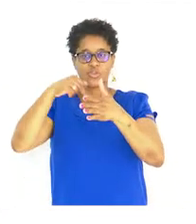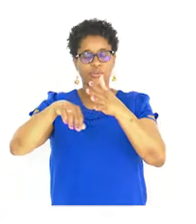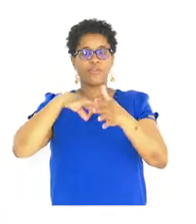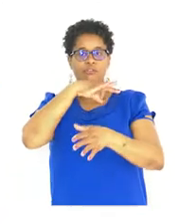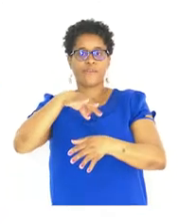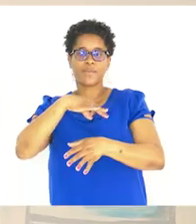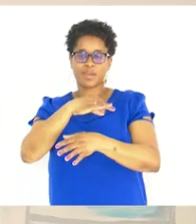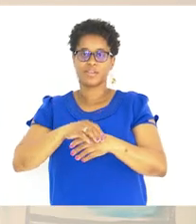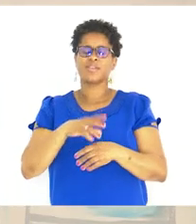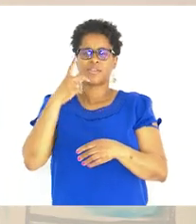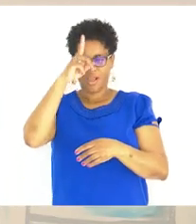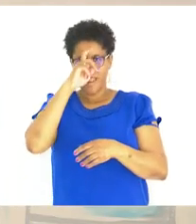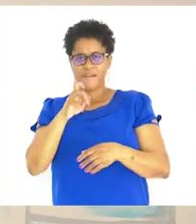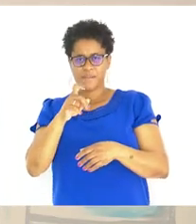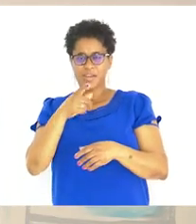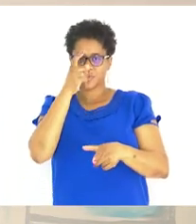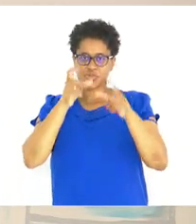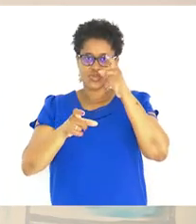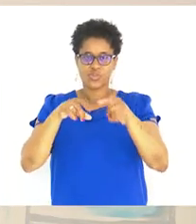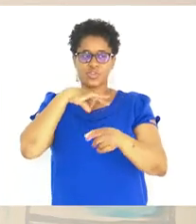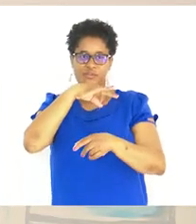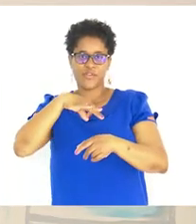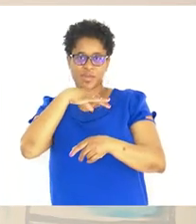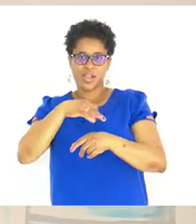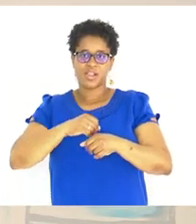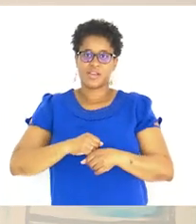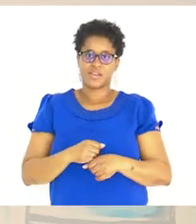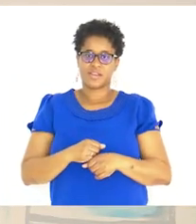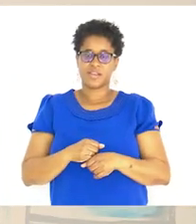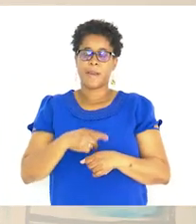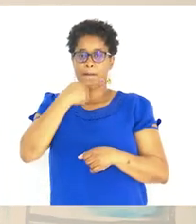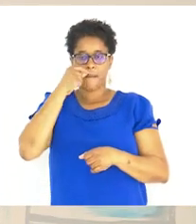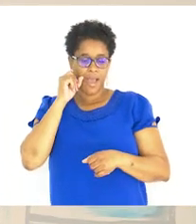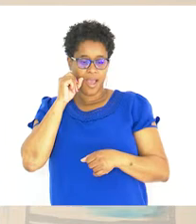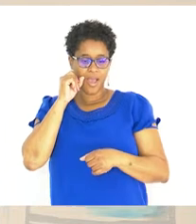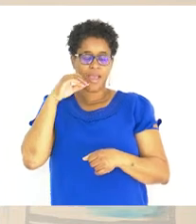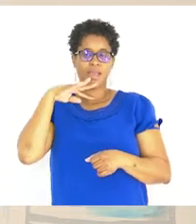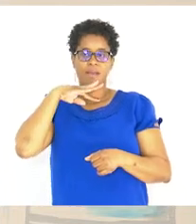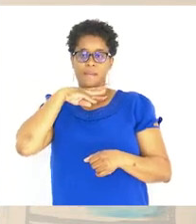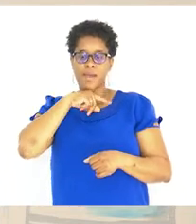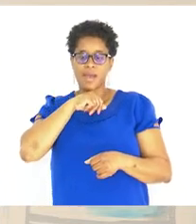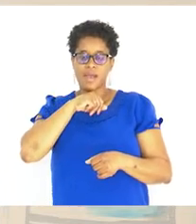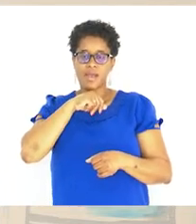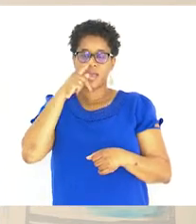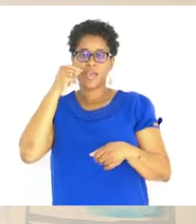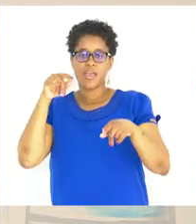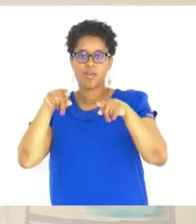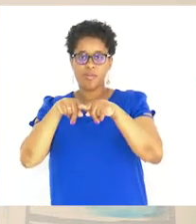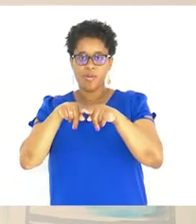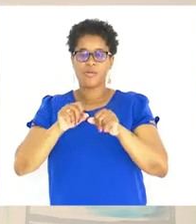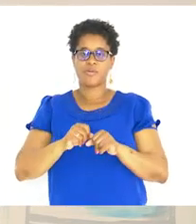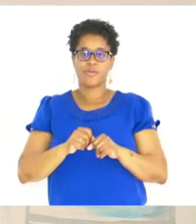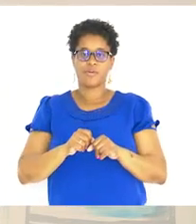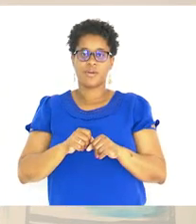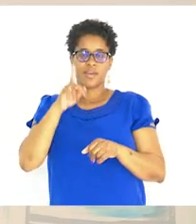família Estão a recordar os membros da família? Pai Mãe Irmão